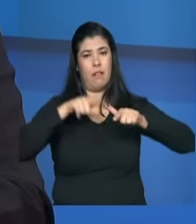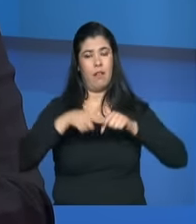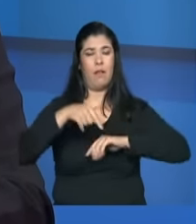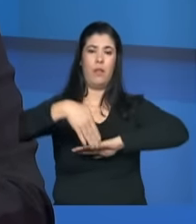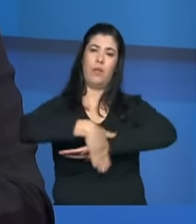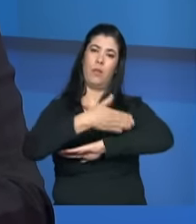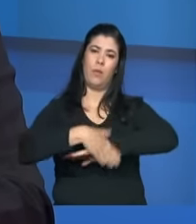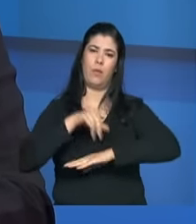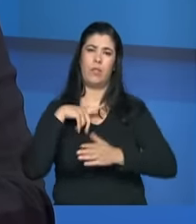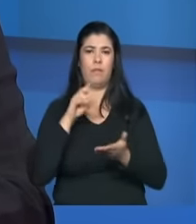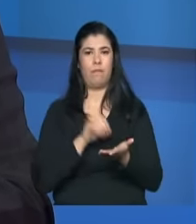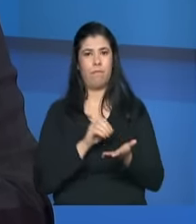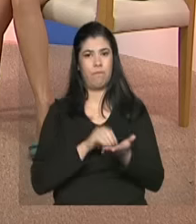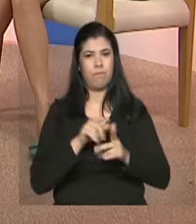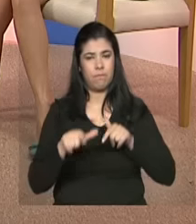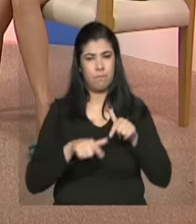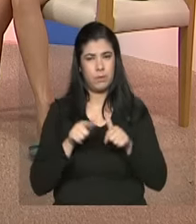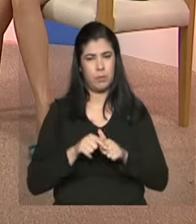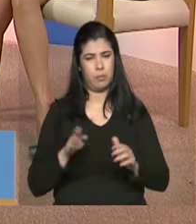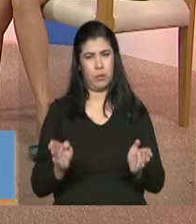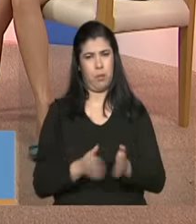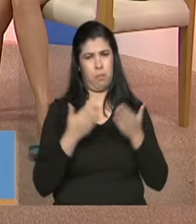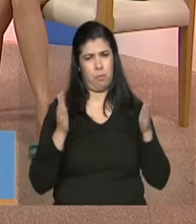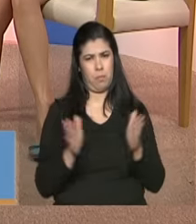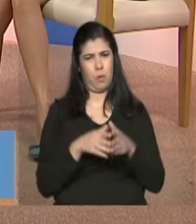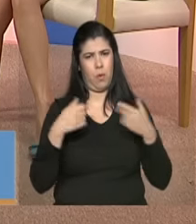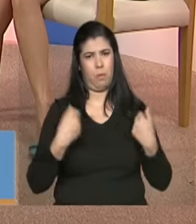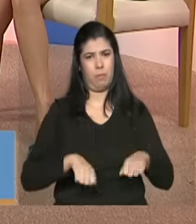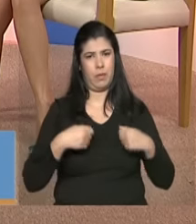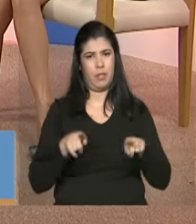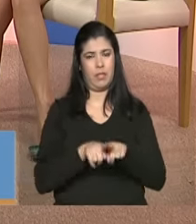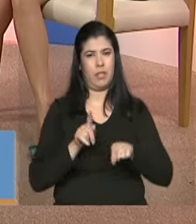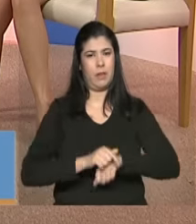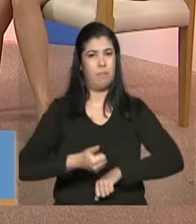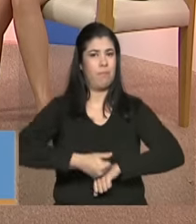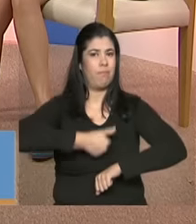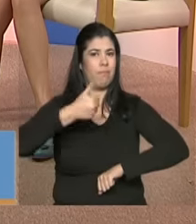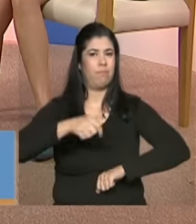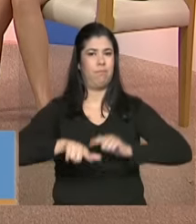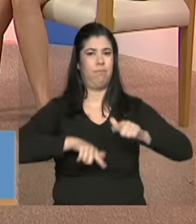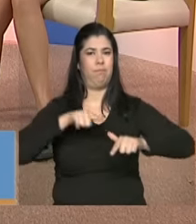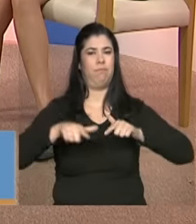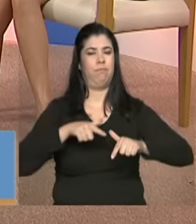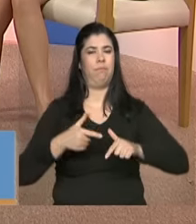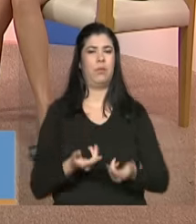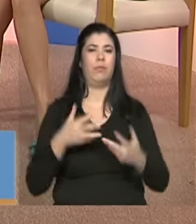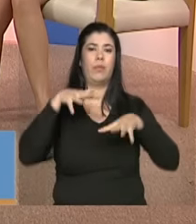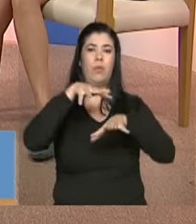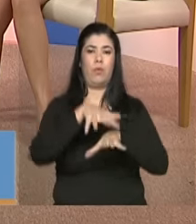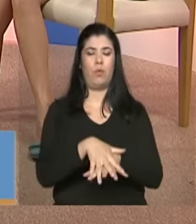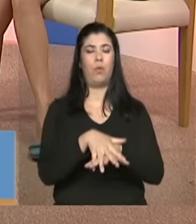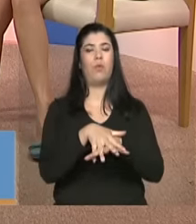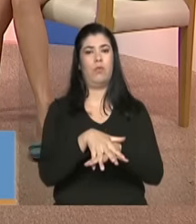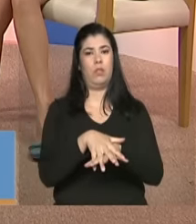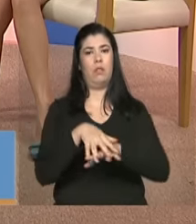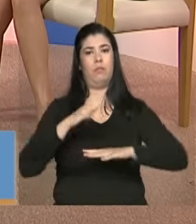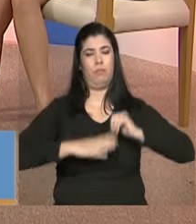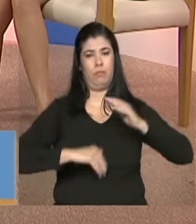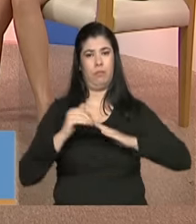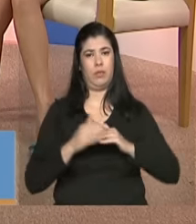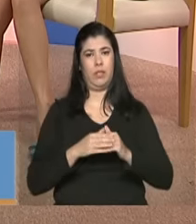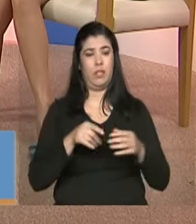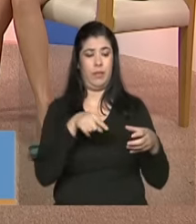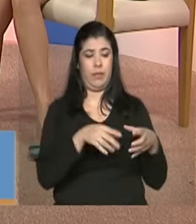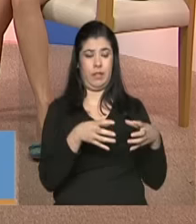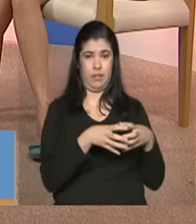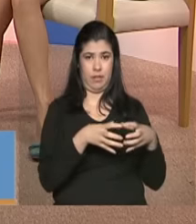a desemprego a pobreza muitas vezes precisa de uma qualificação profissional precisa de uma inserção no mundo do trabalho e essa equipe então faz esse